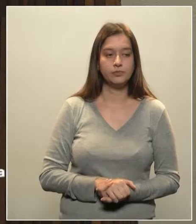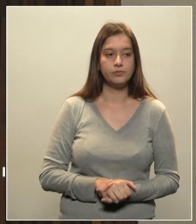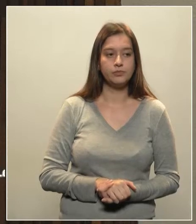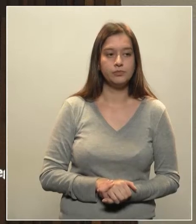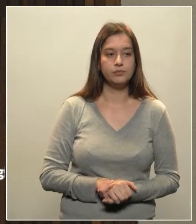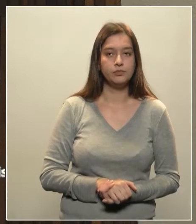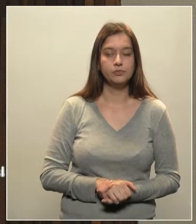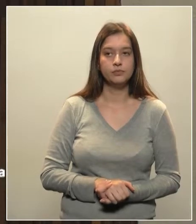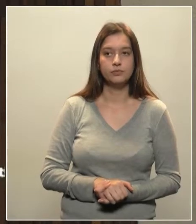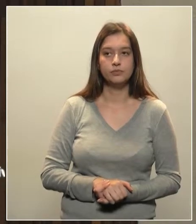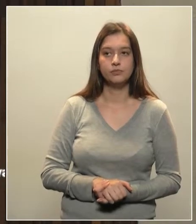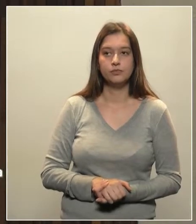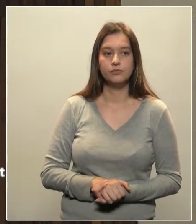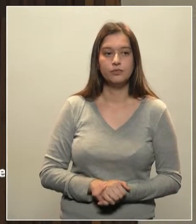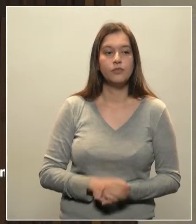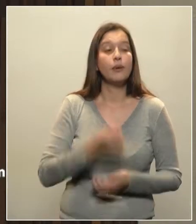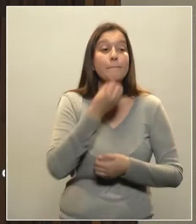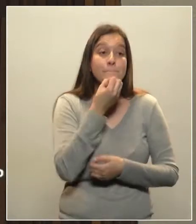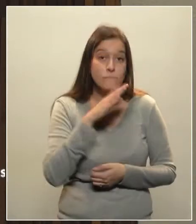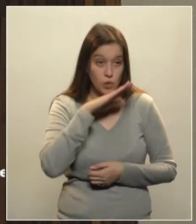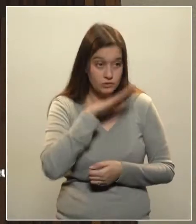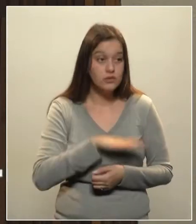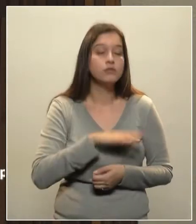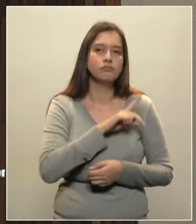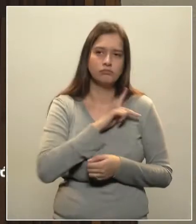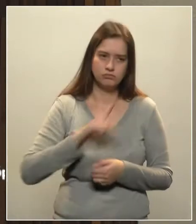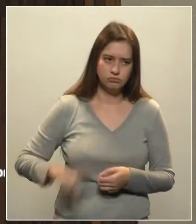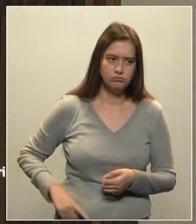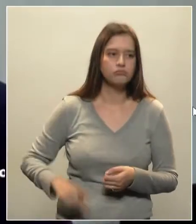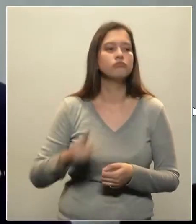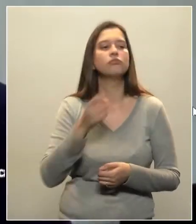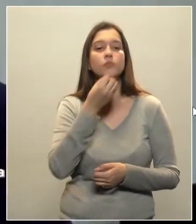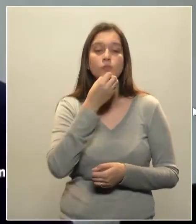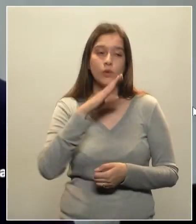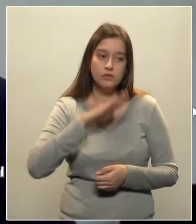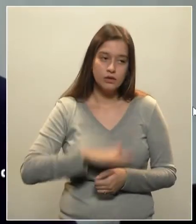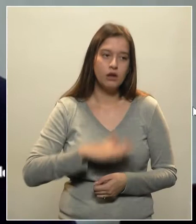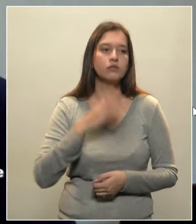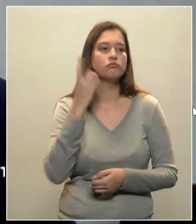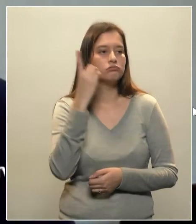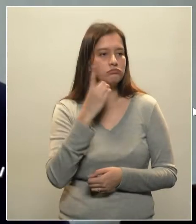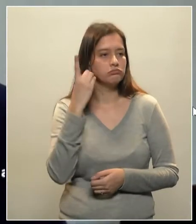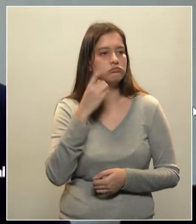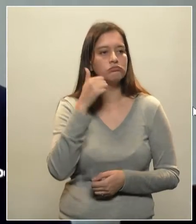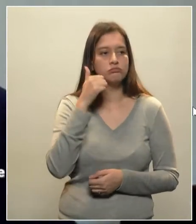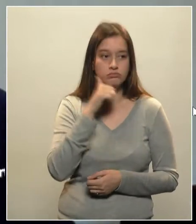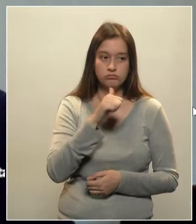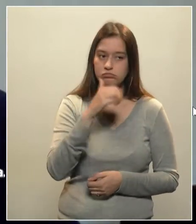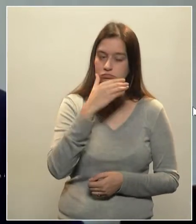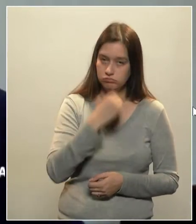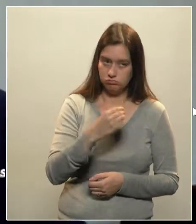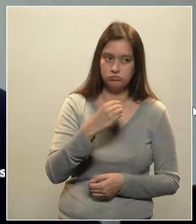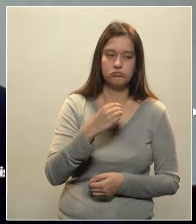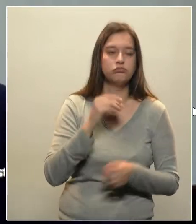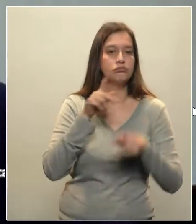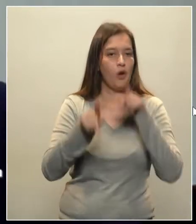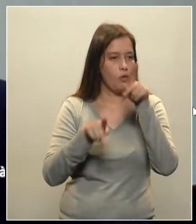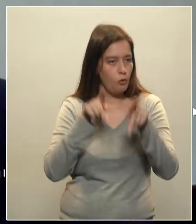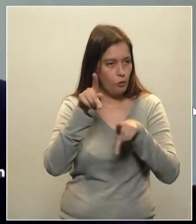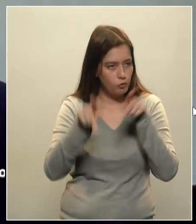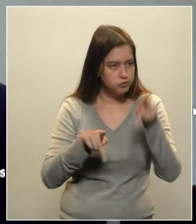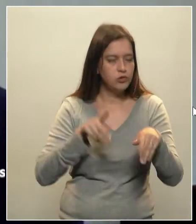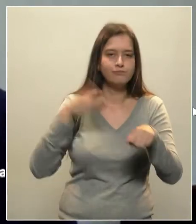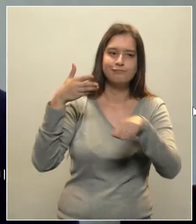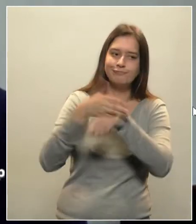Boa tarde, presidente. Boa tarde aos deputados e deputadas e à população que está acompanhando a sessão.